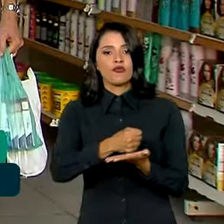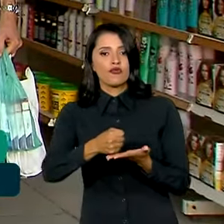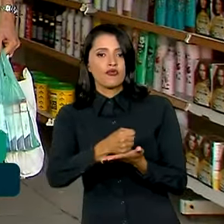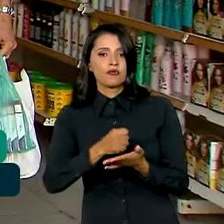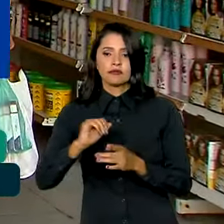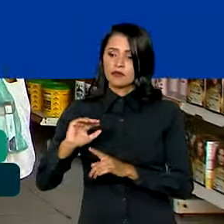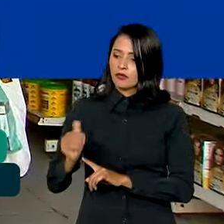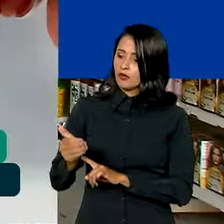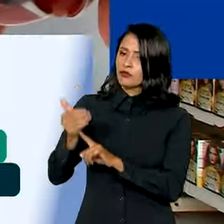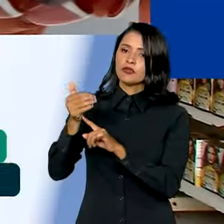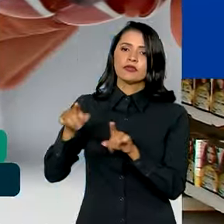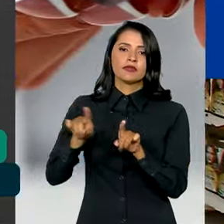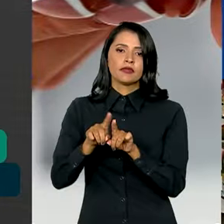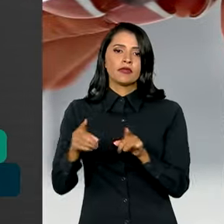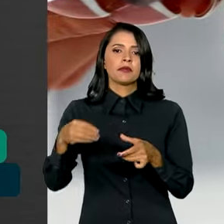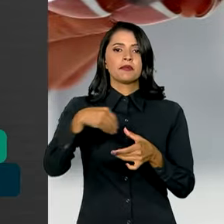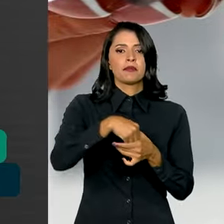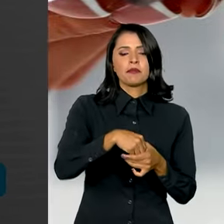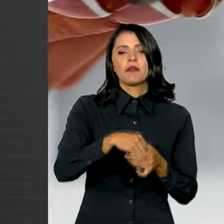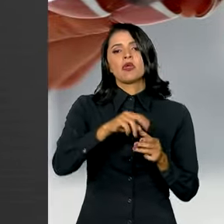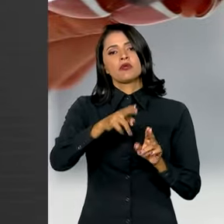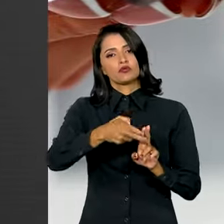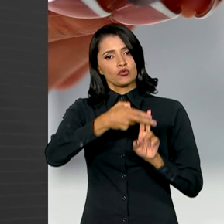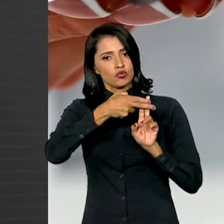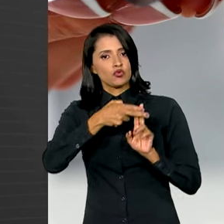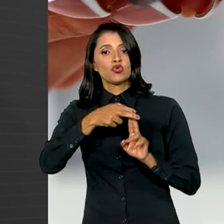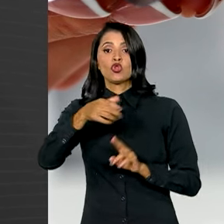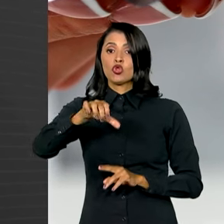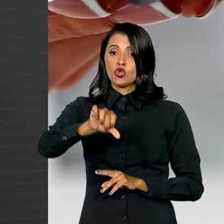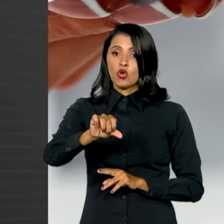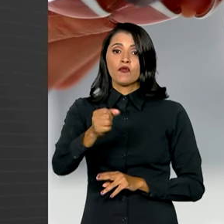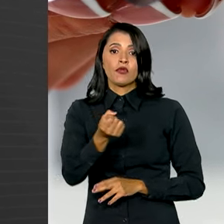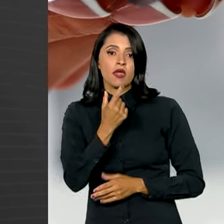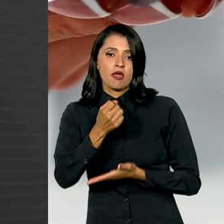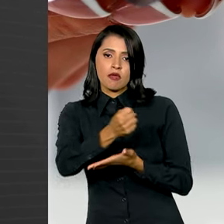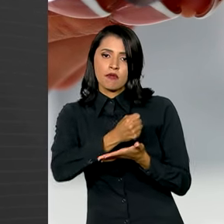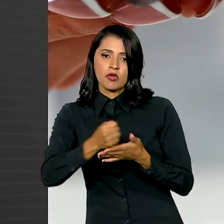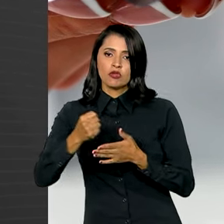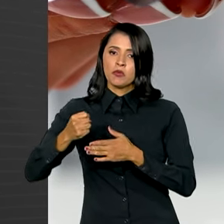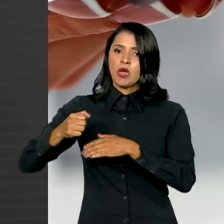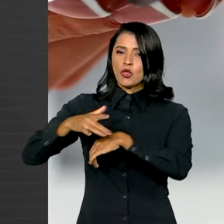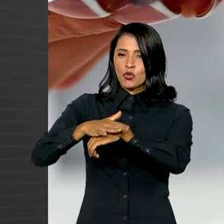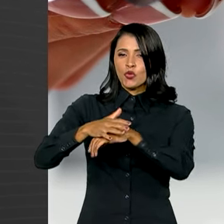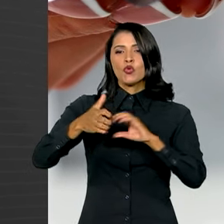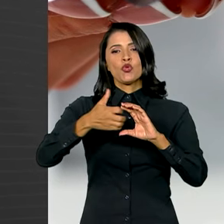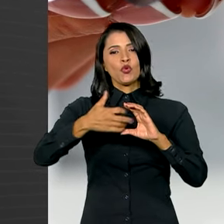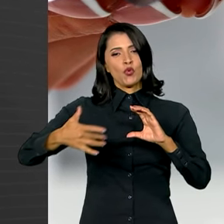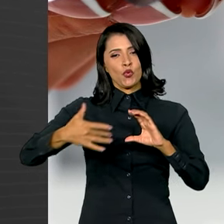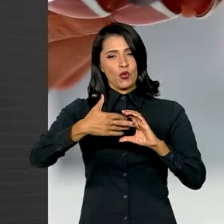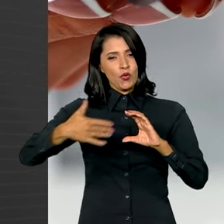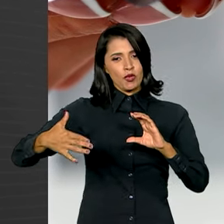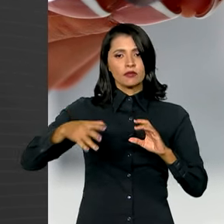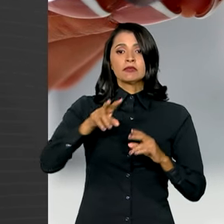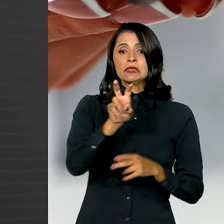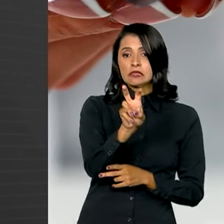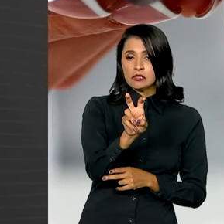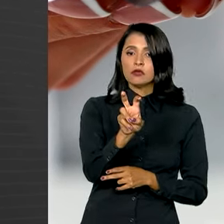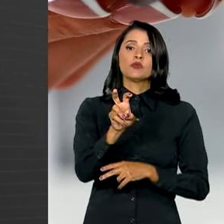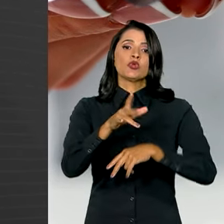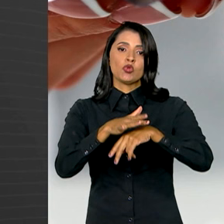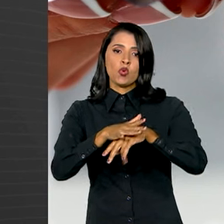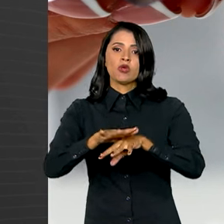tecnologias na rede pública. Foram nove medicamentos para doenças raras, cinco para doenças